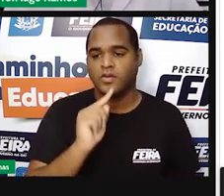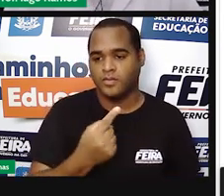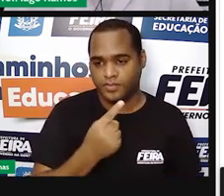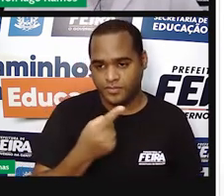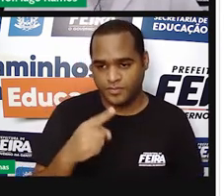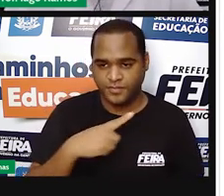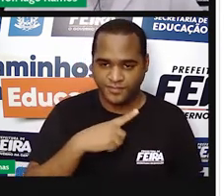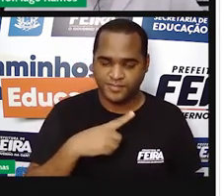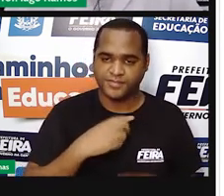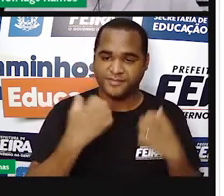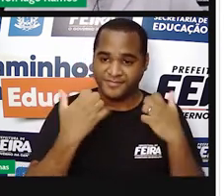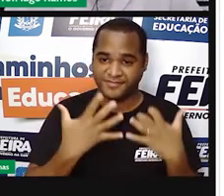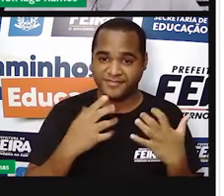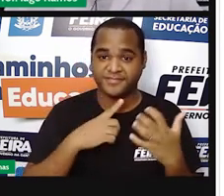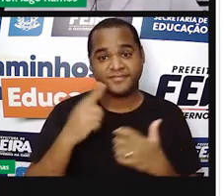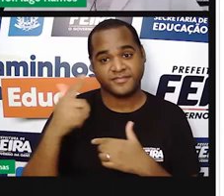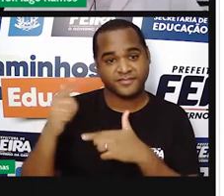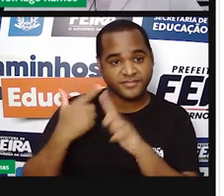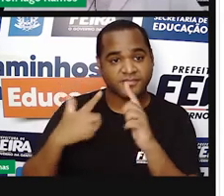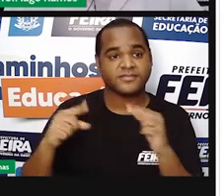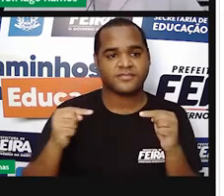que depois da vírgula